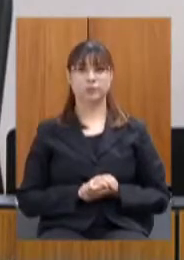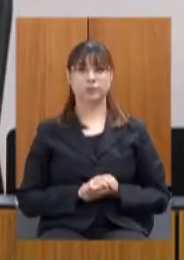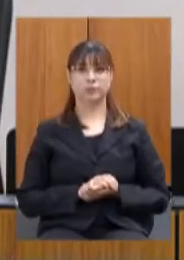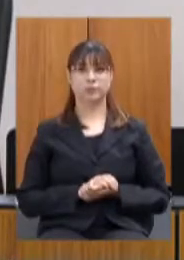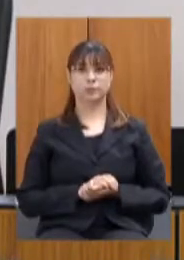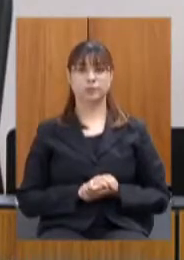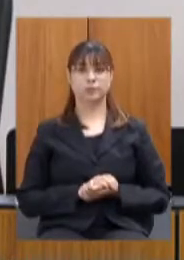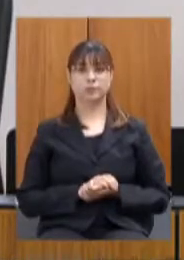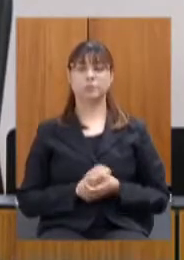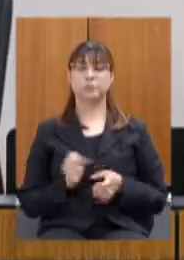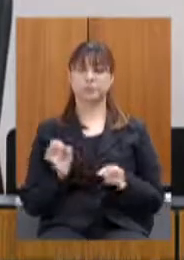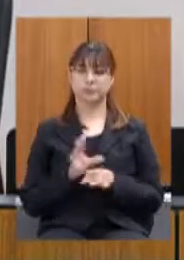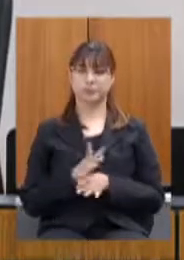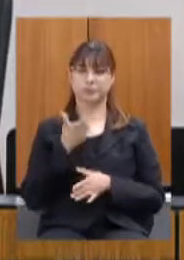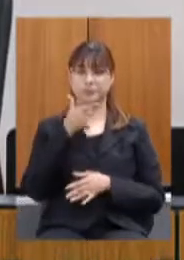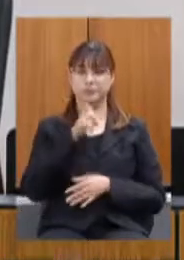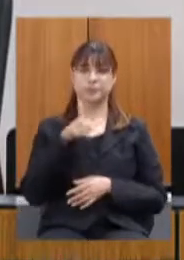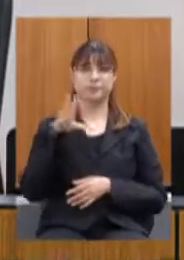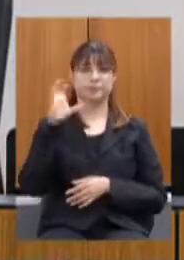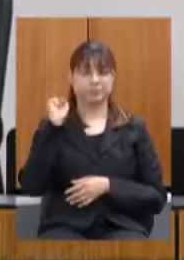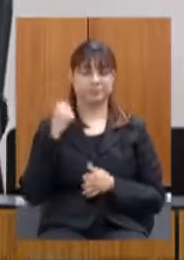pronto agora desativaram